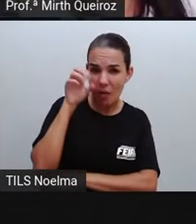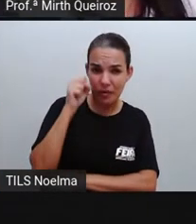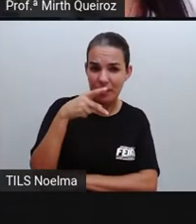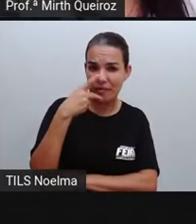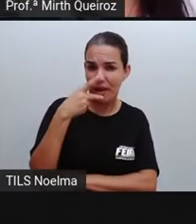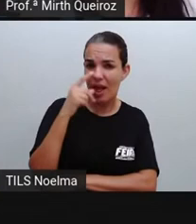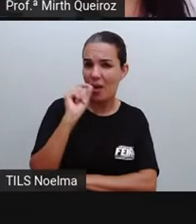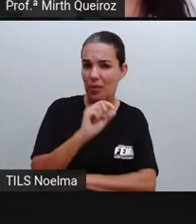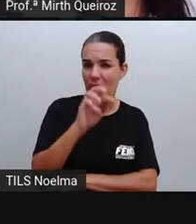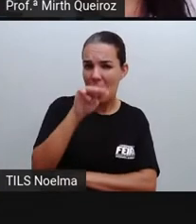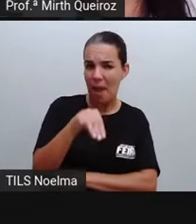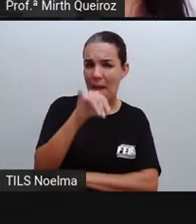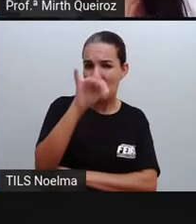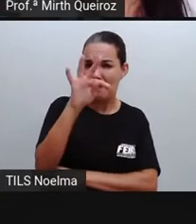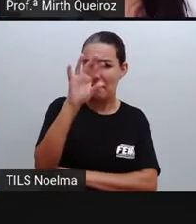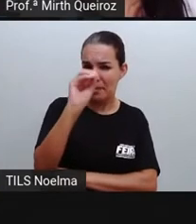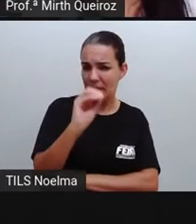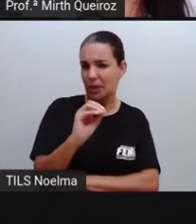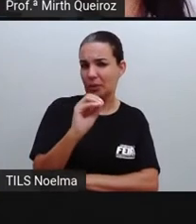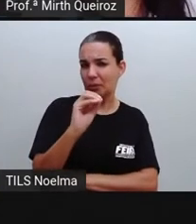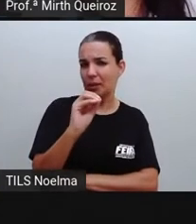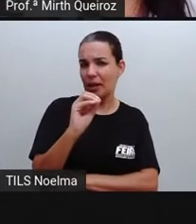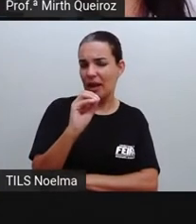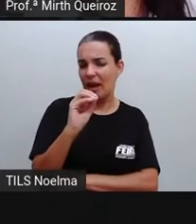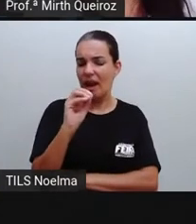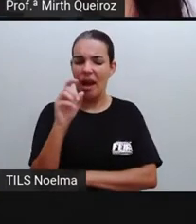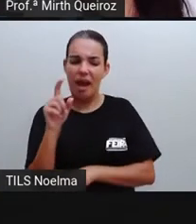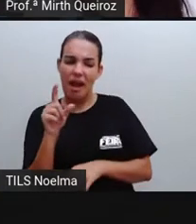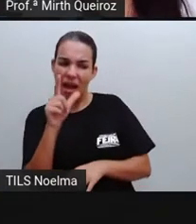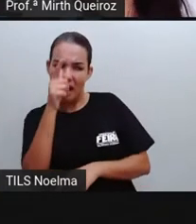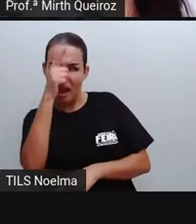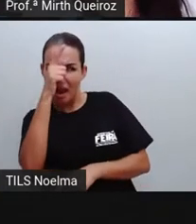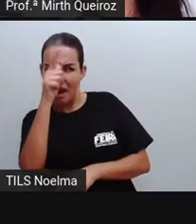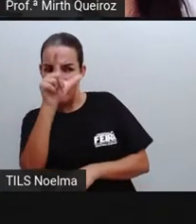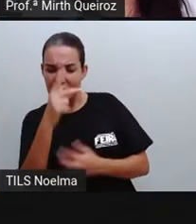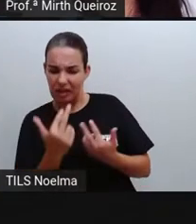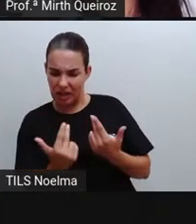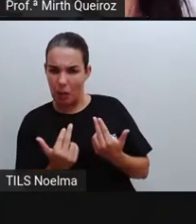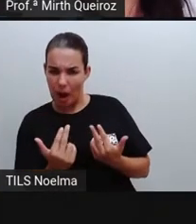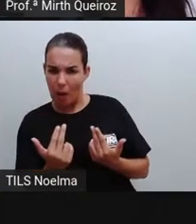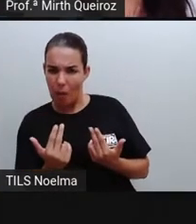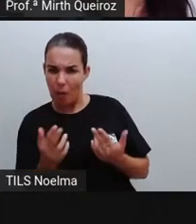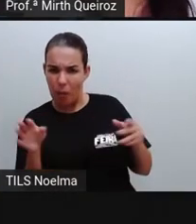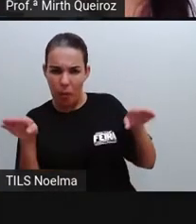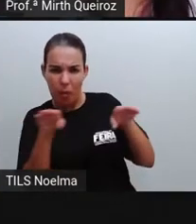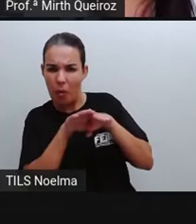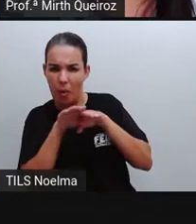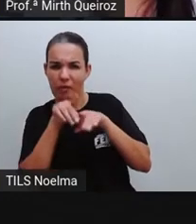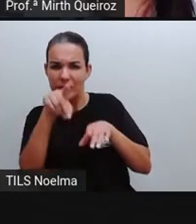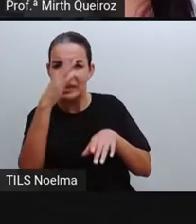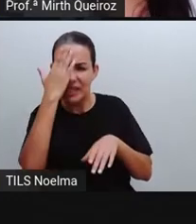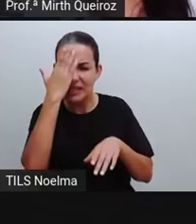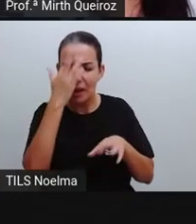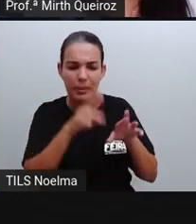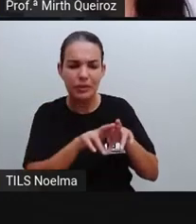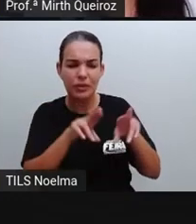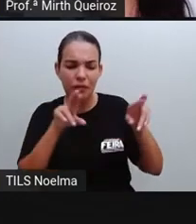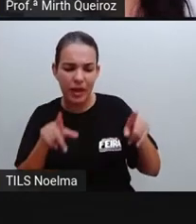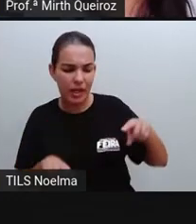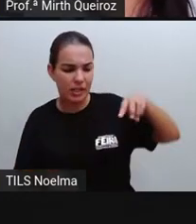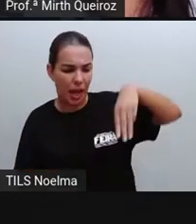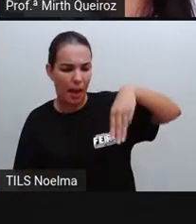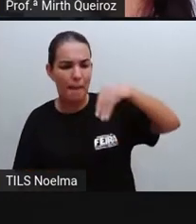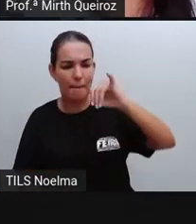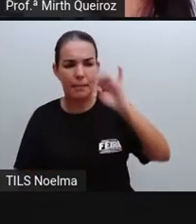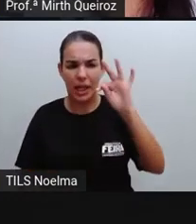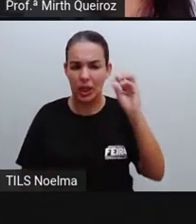sobre o mito? Será que mito e lenda é a mesma coisa? Você sabe a diferença entre mito